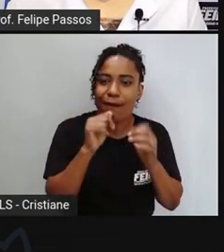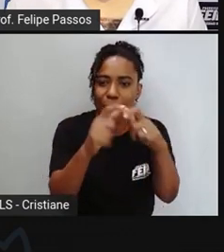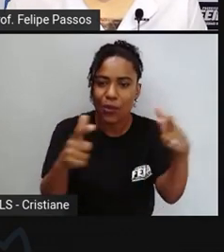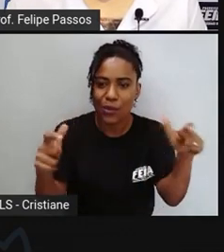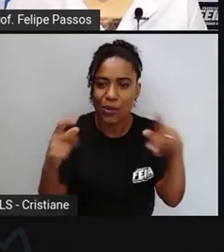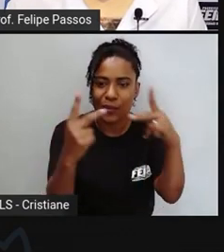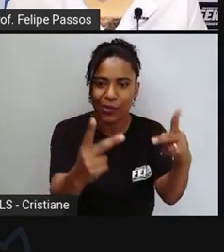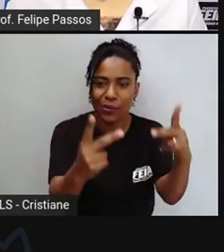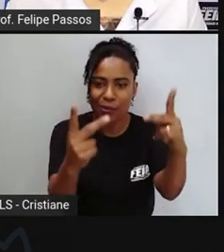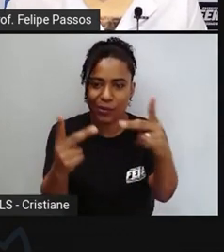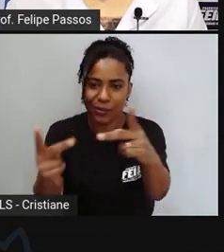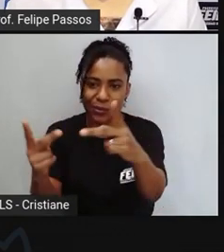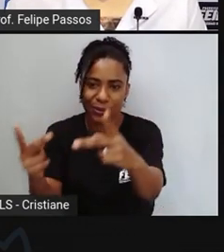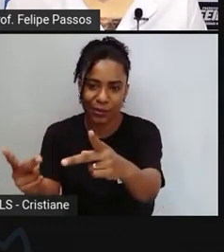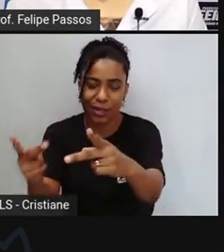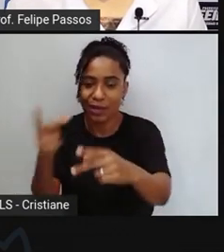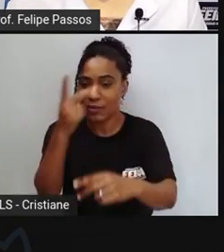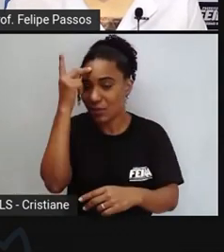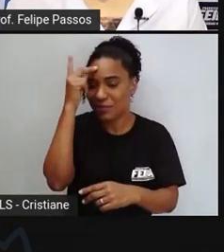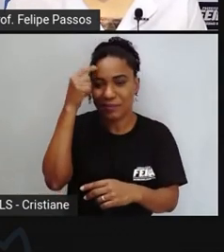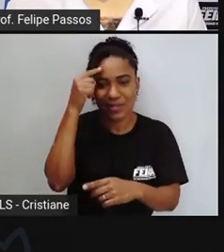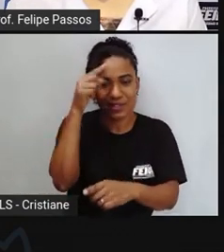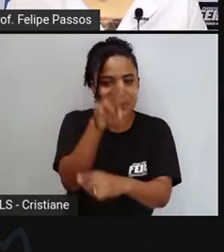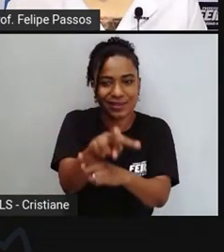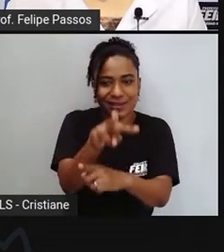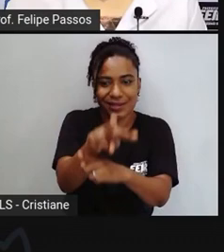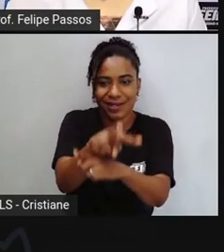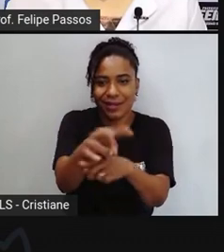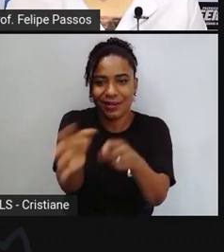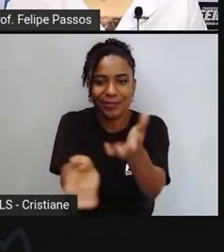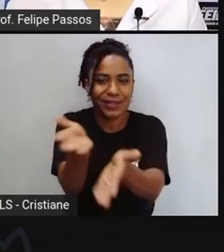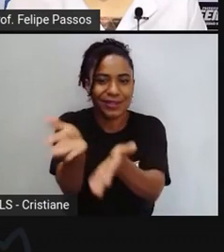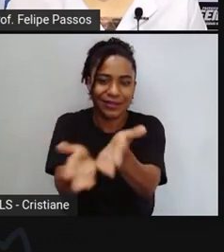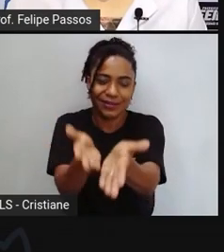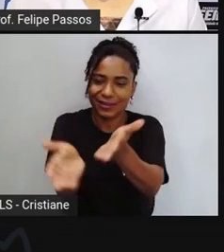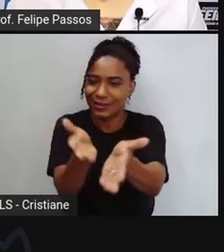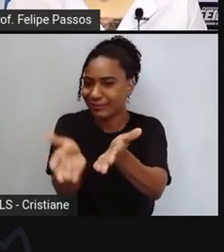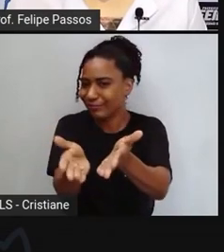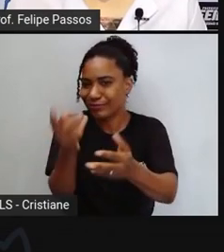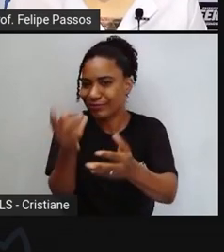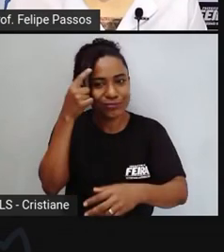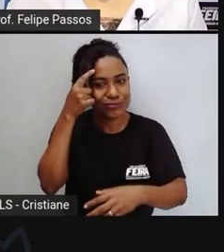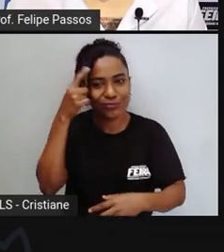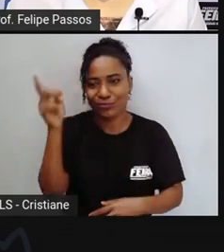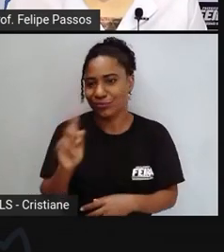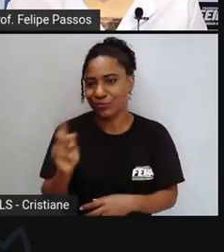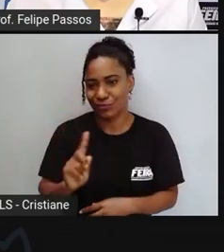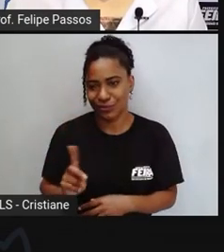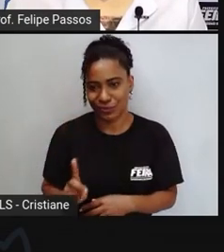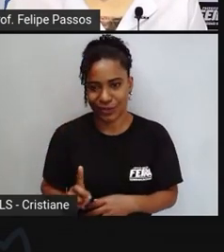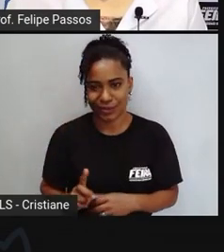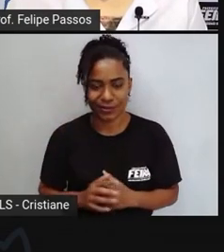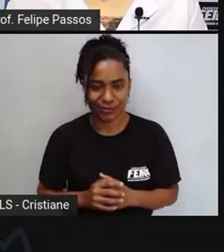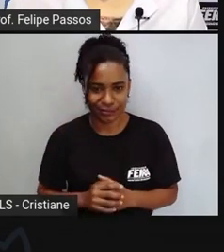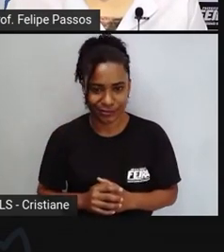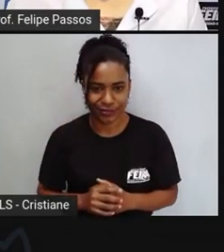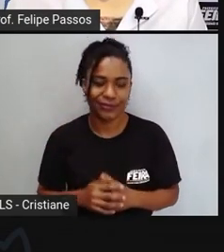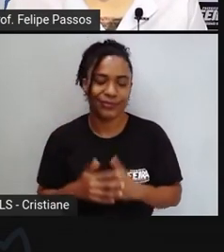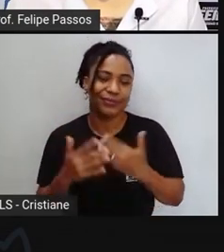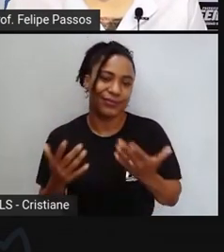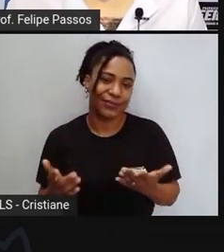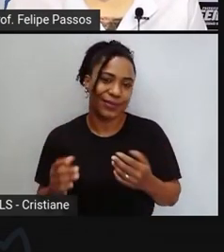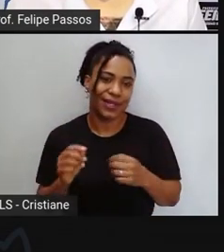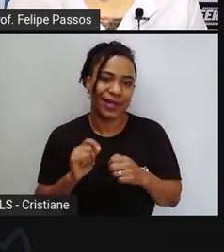pensam em preservação e obviamente ficam fazendo trabalhos